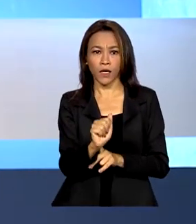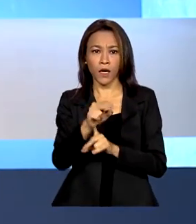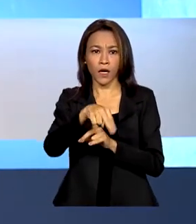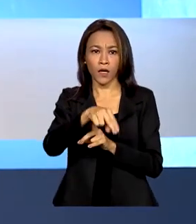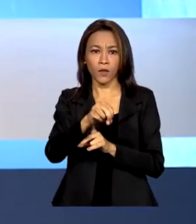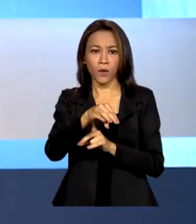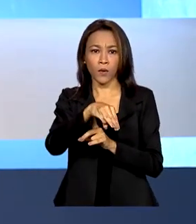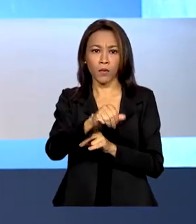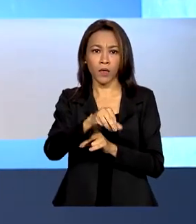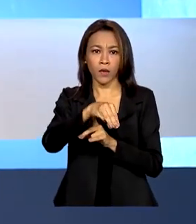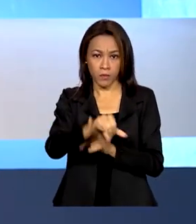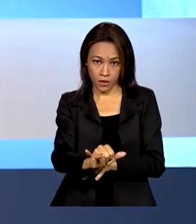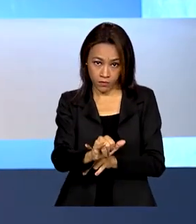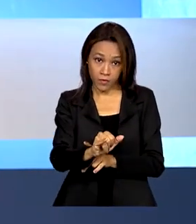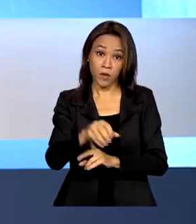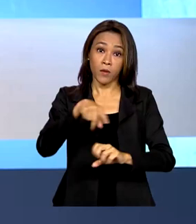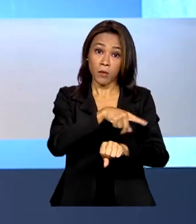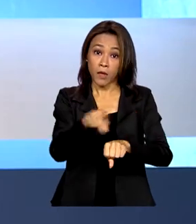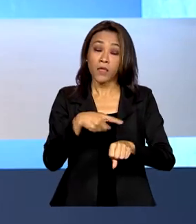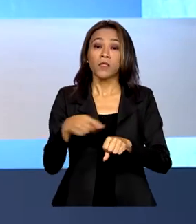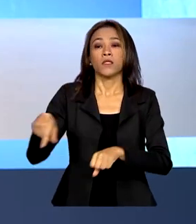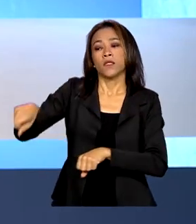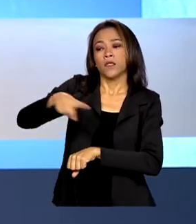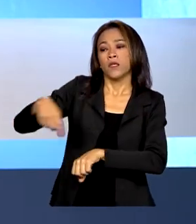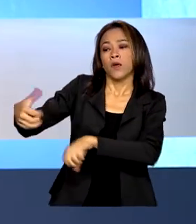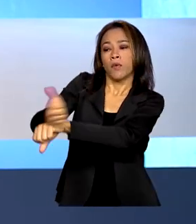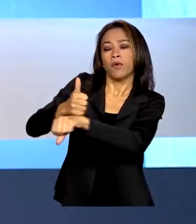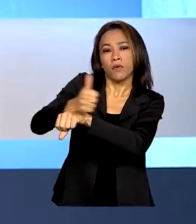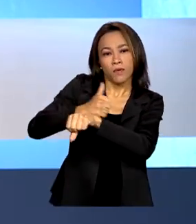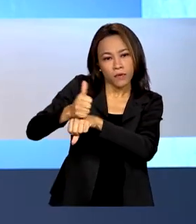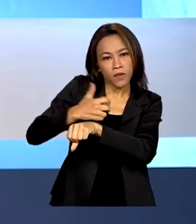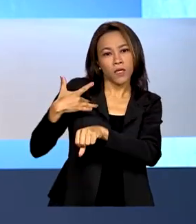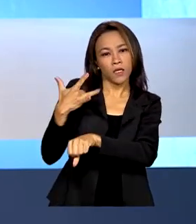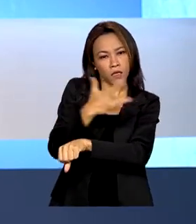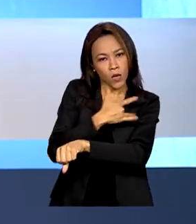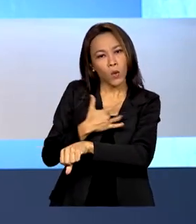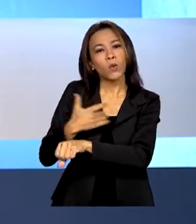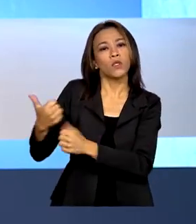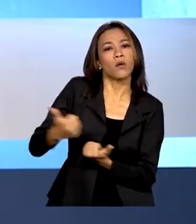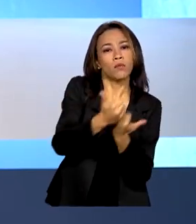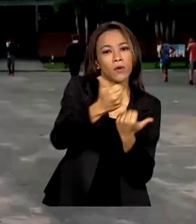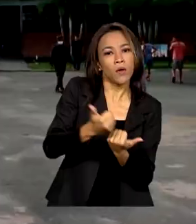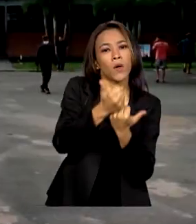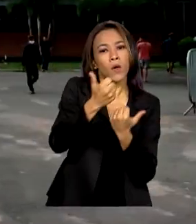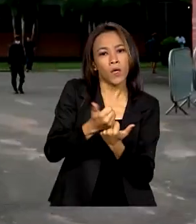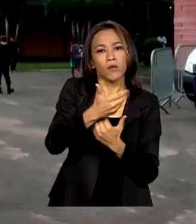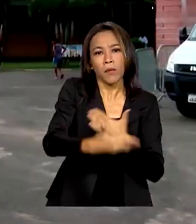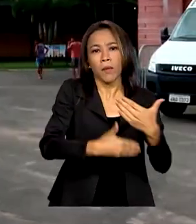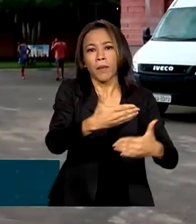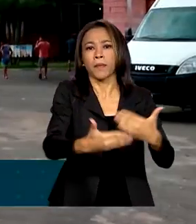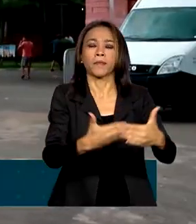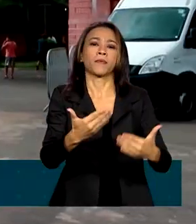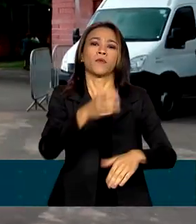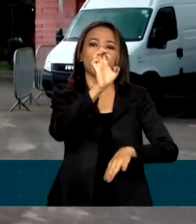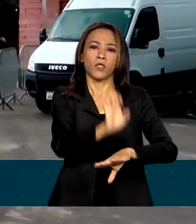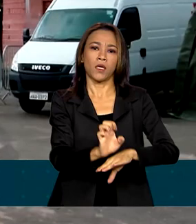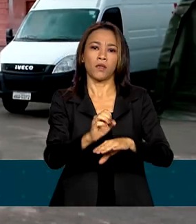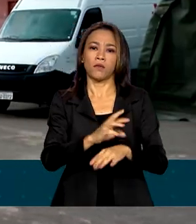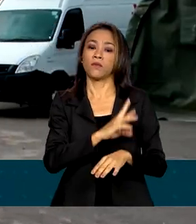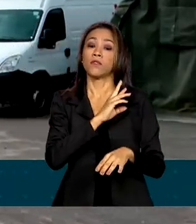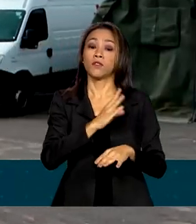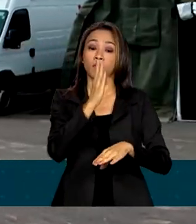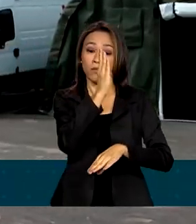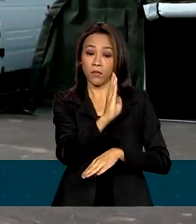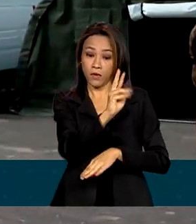Profissionais da saúde reforçam os atendimentos em Boa Vista, Roraima. O Ministério da Saúde informou que a